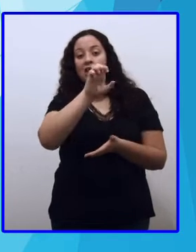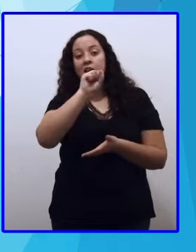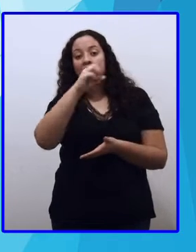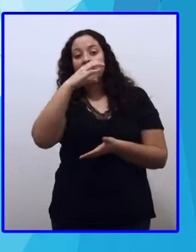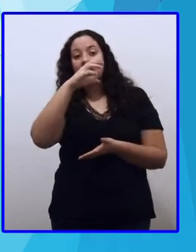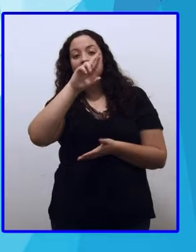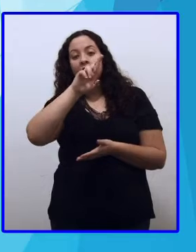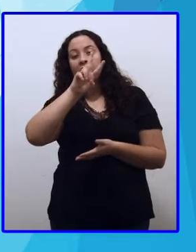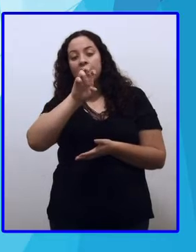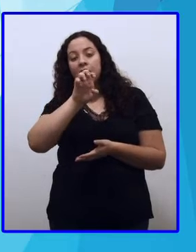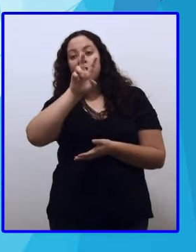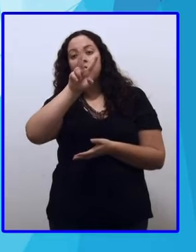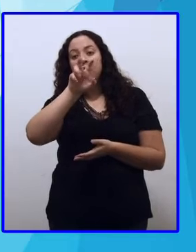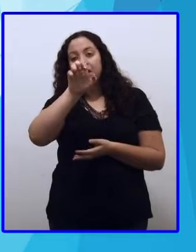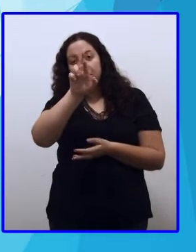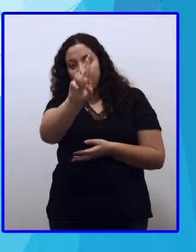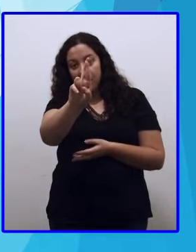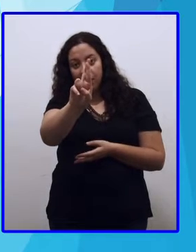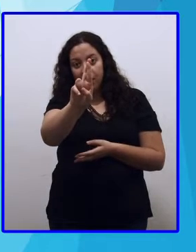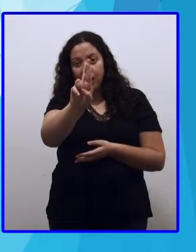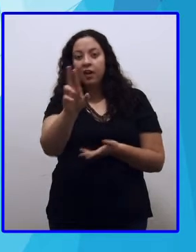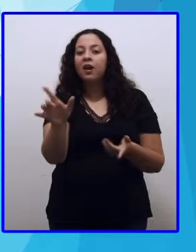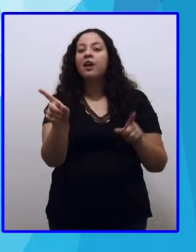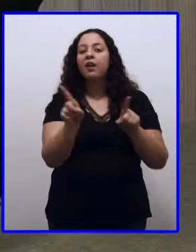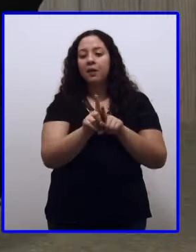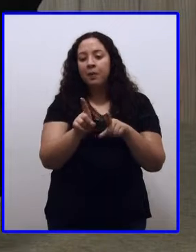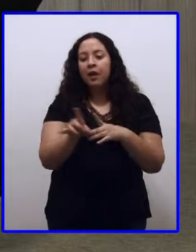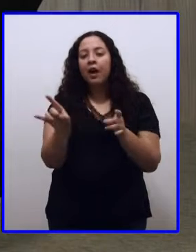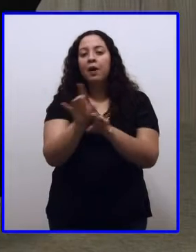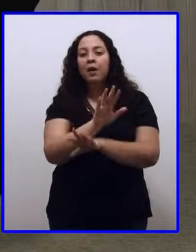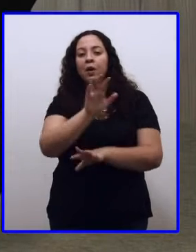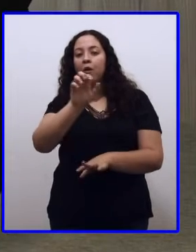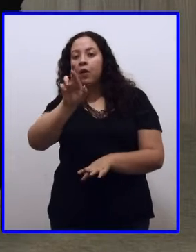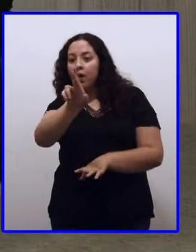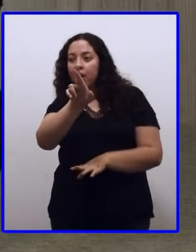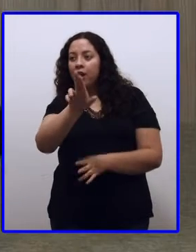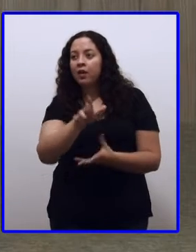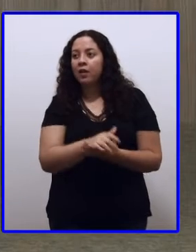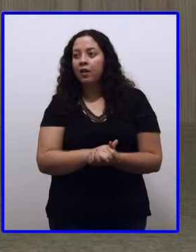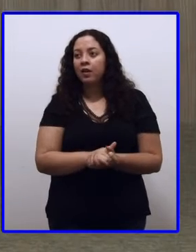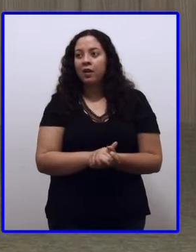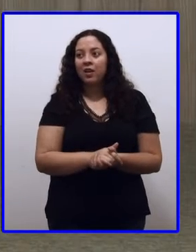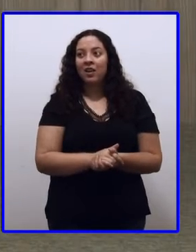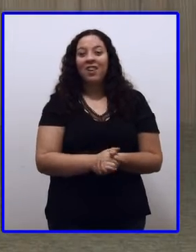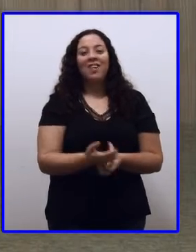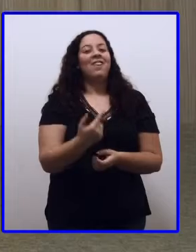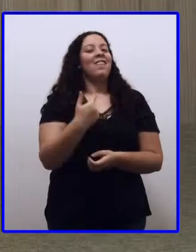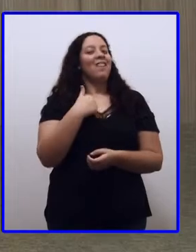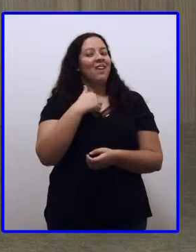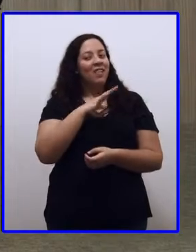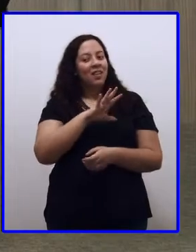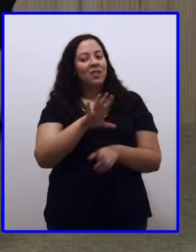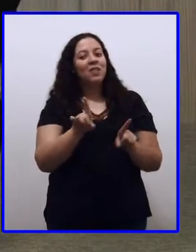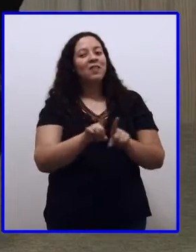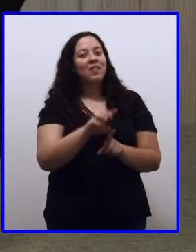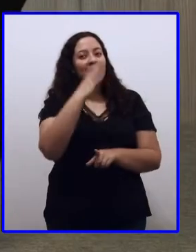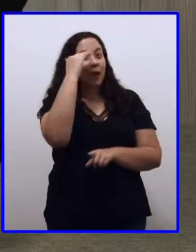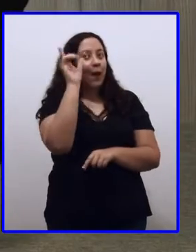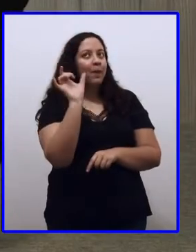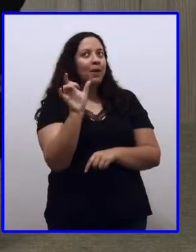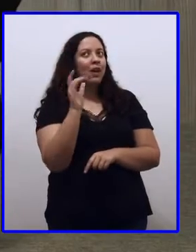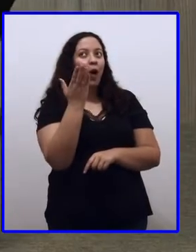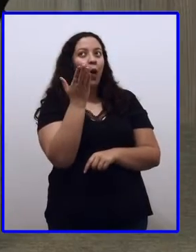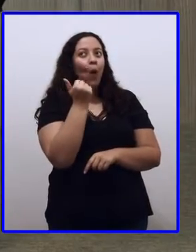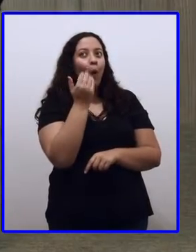da segunda conjugação. Você sabe outro, Pro Camila? Ah, eu sei de uma coisa que eu adoro, ó. Comer.